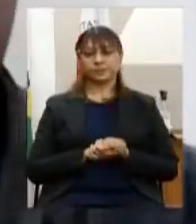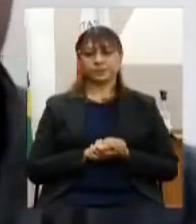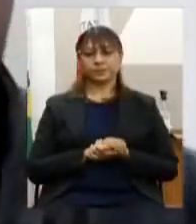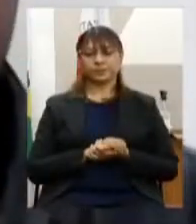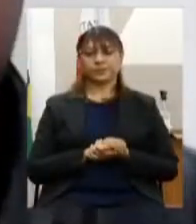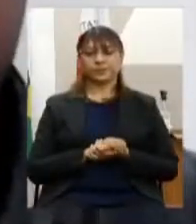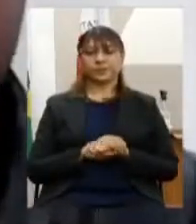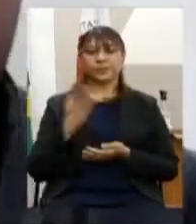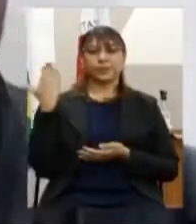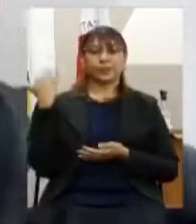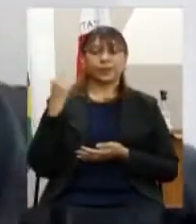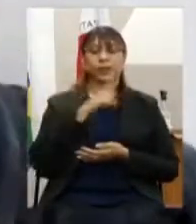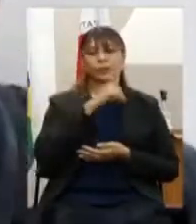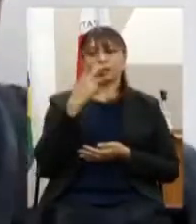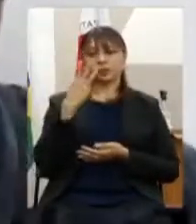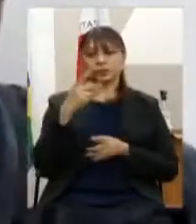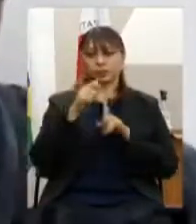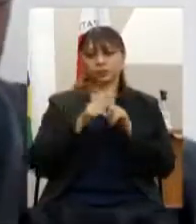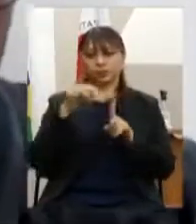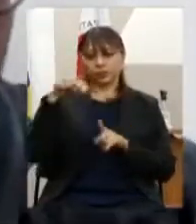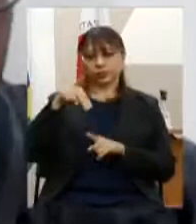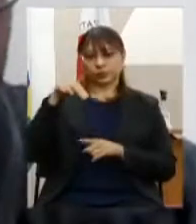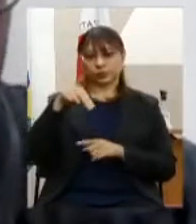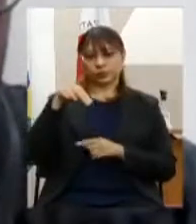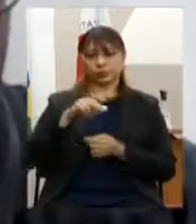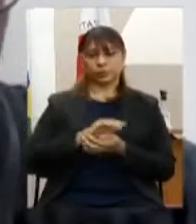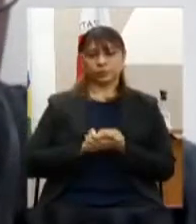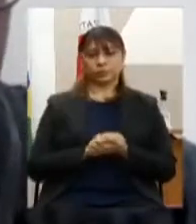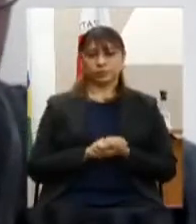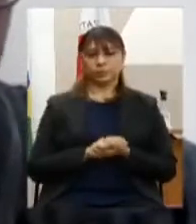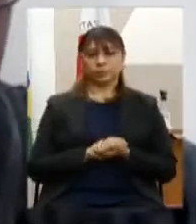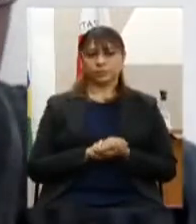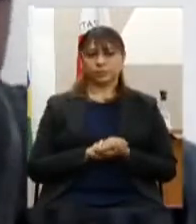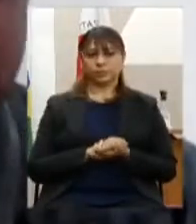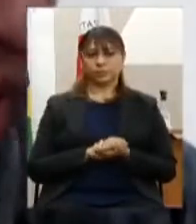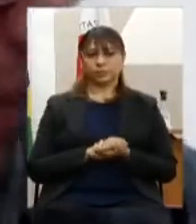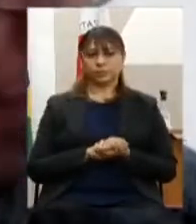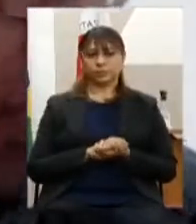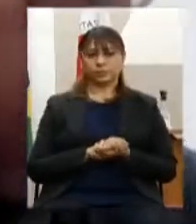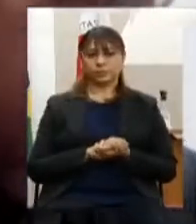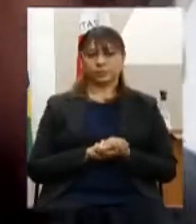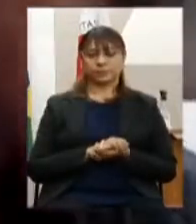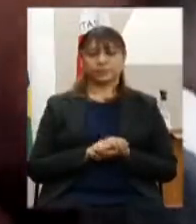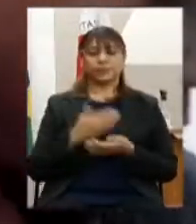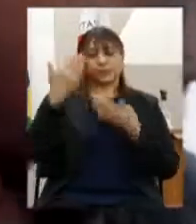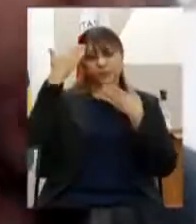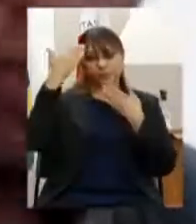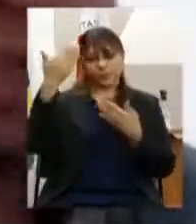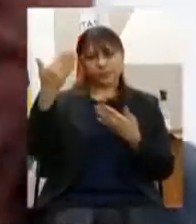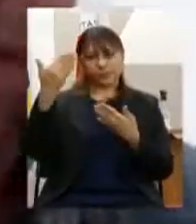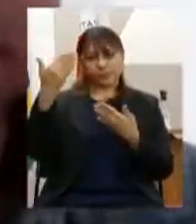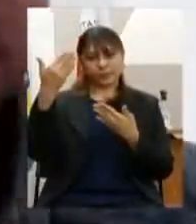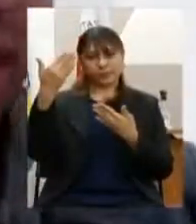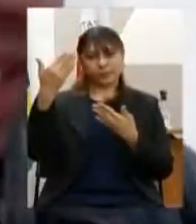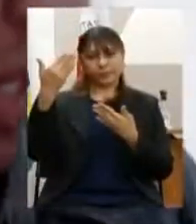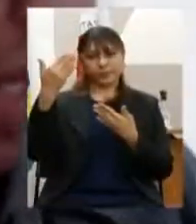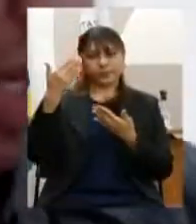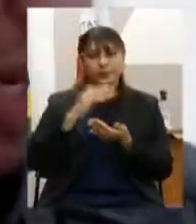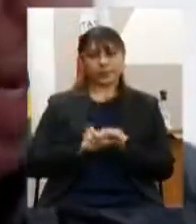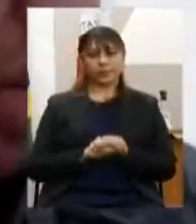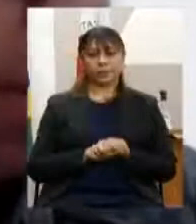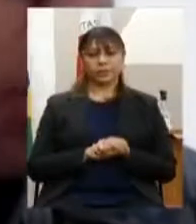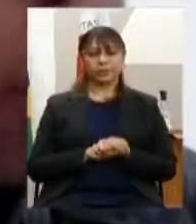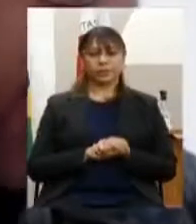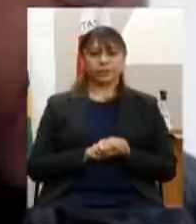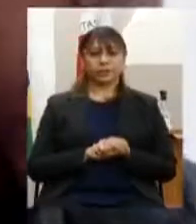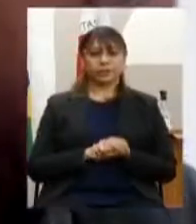aconteceu no dia 3 de novembro, com a participação de todos. Agradeço, aproveito para agradecer, eu